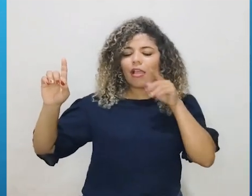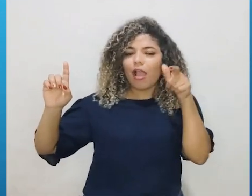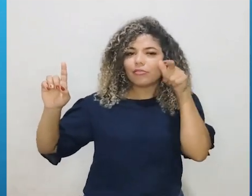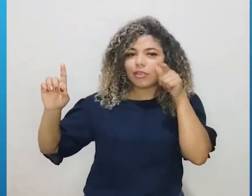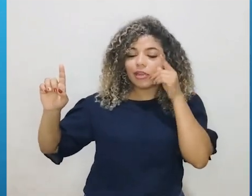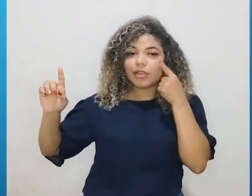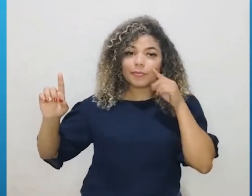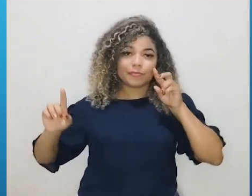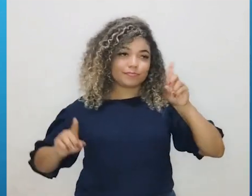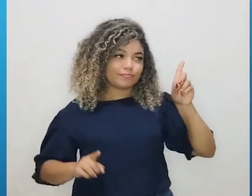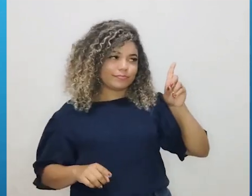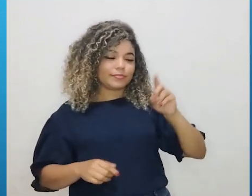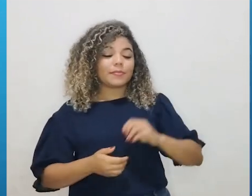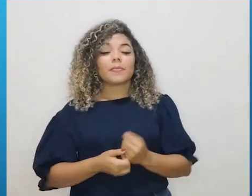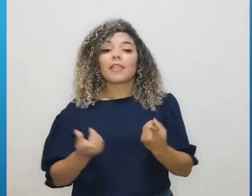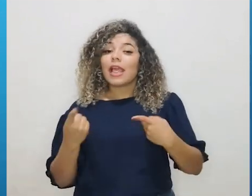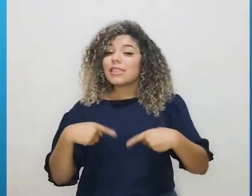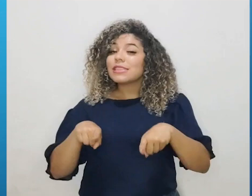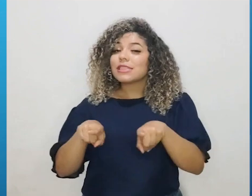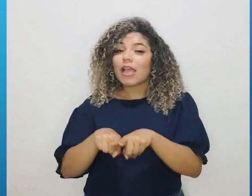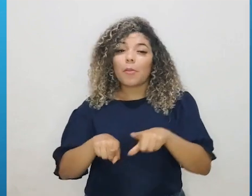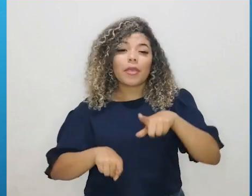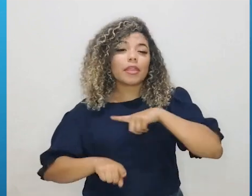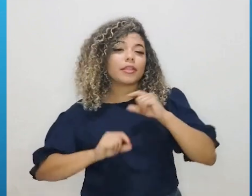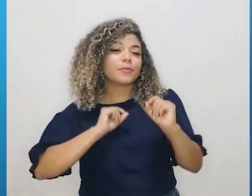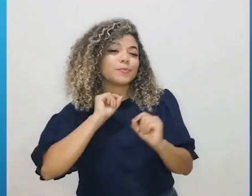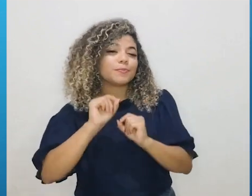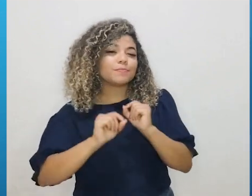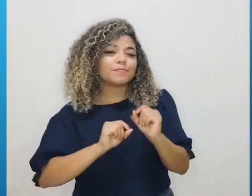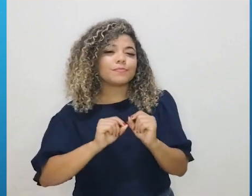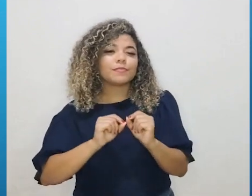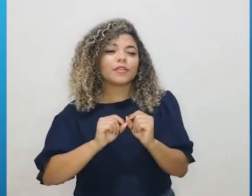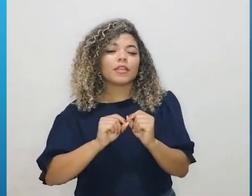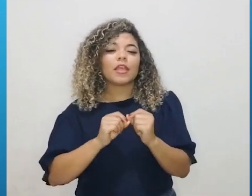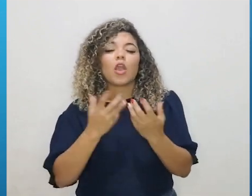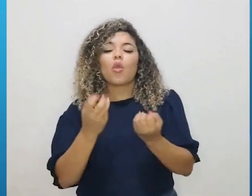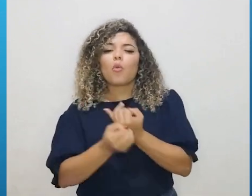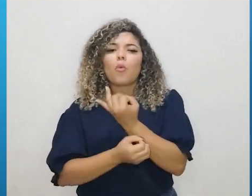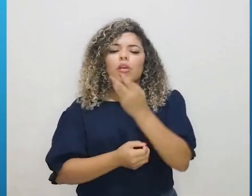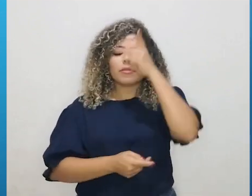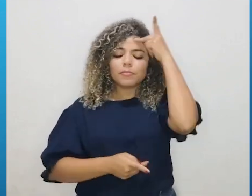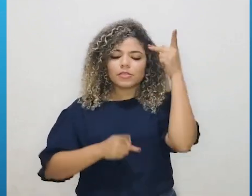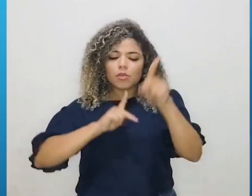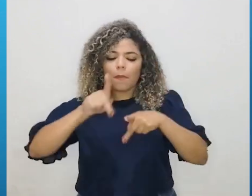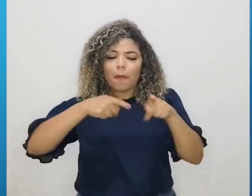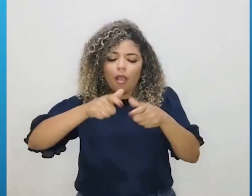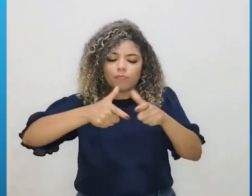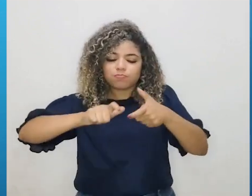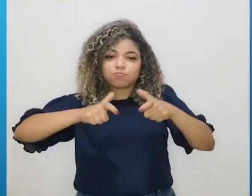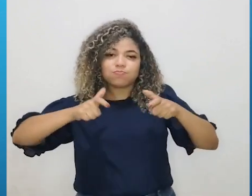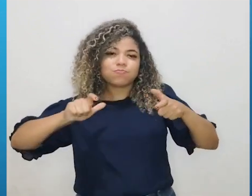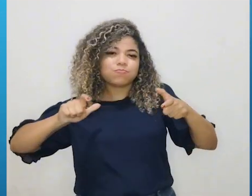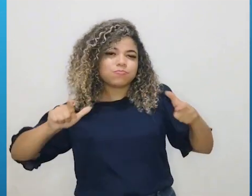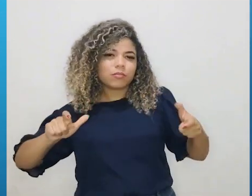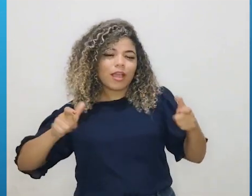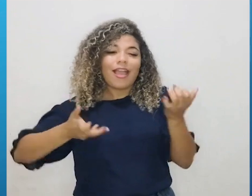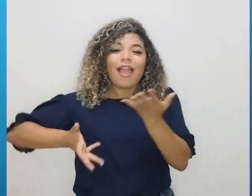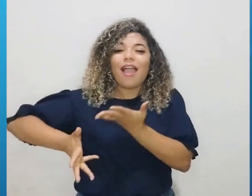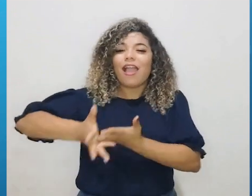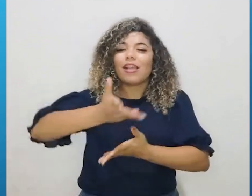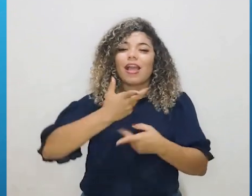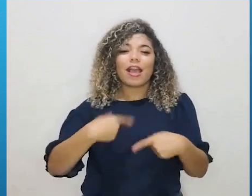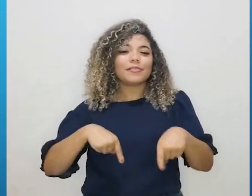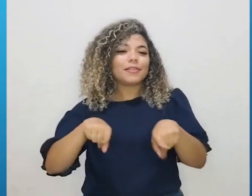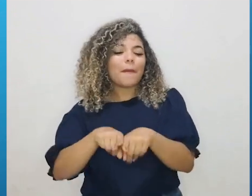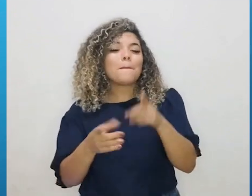olhada. E aqui também a gente tem um gráfico que é a taxa de crescimento da população brasileira, relacionado também